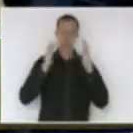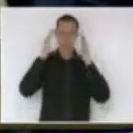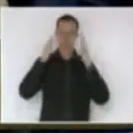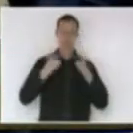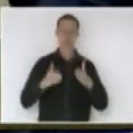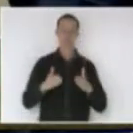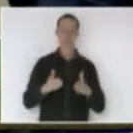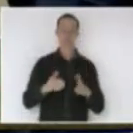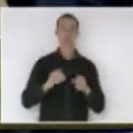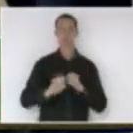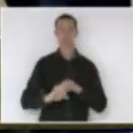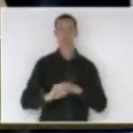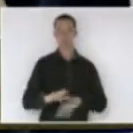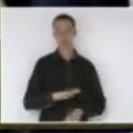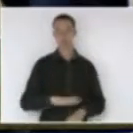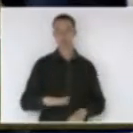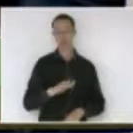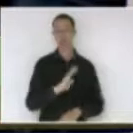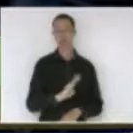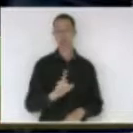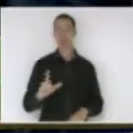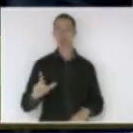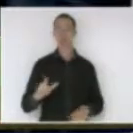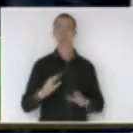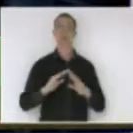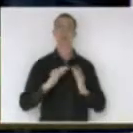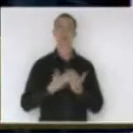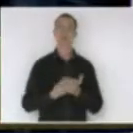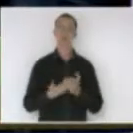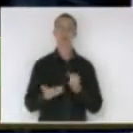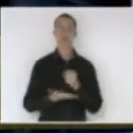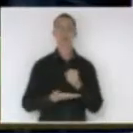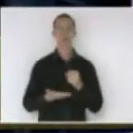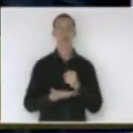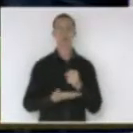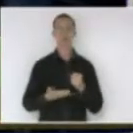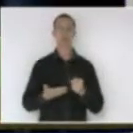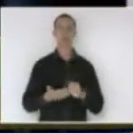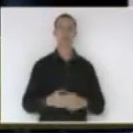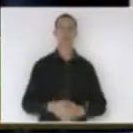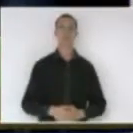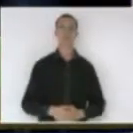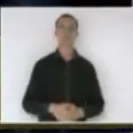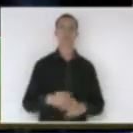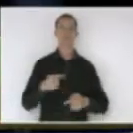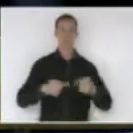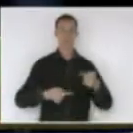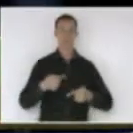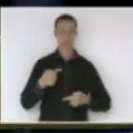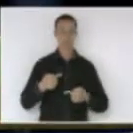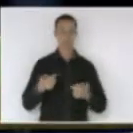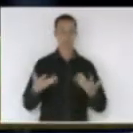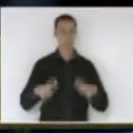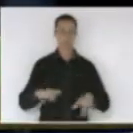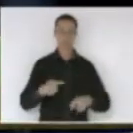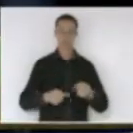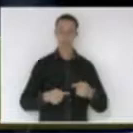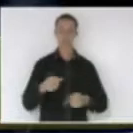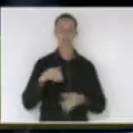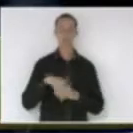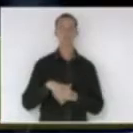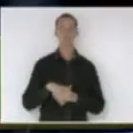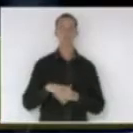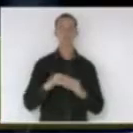blumenauense da escola básica municipal Tiradentes em discussão não haveram o que discutir em